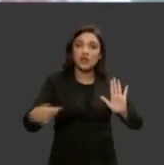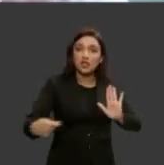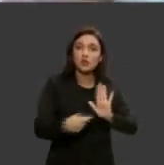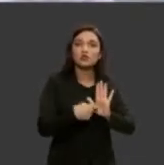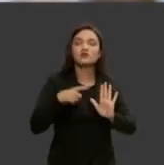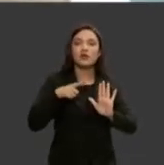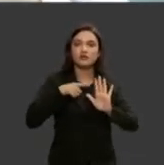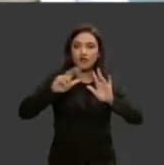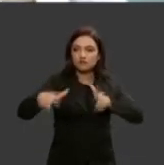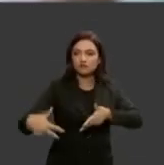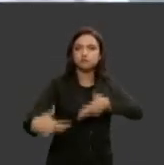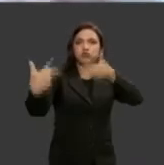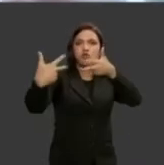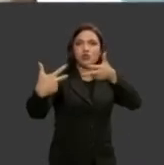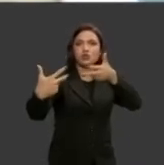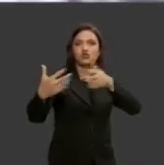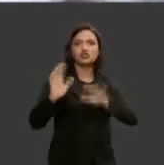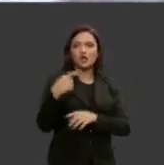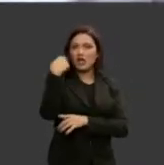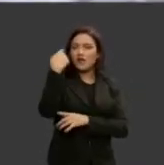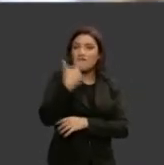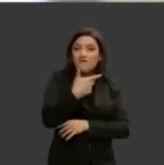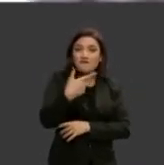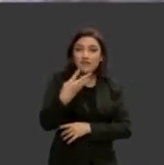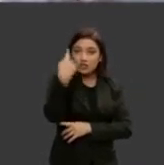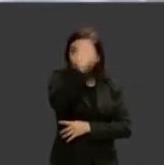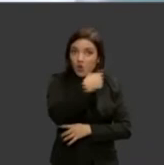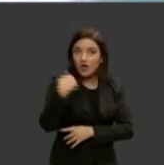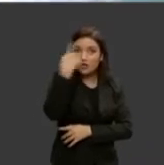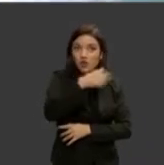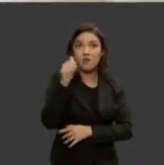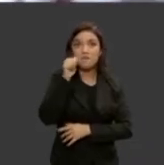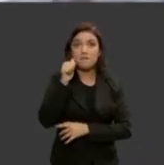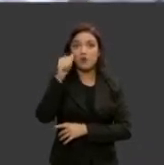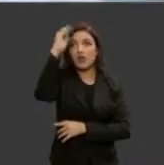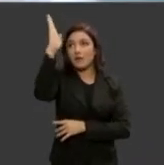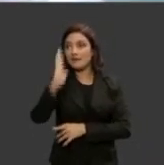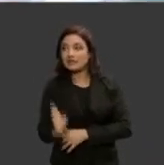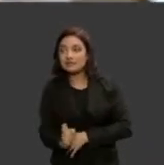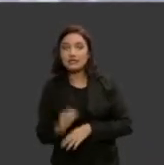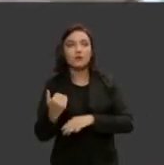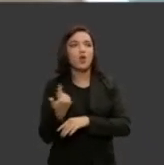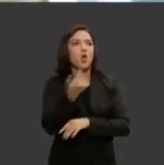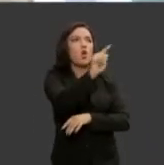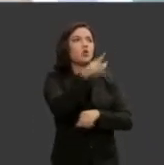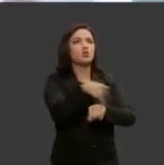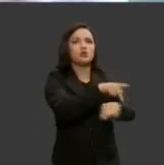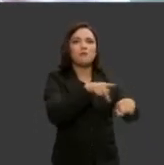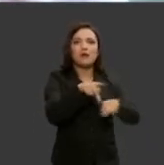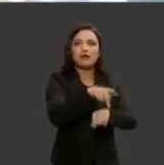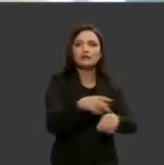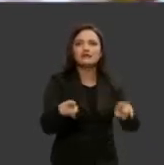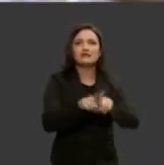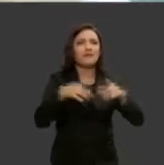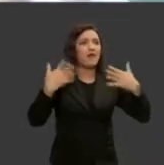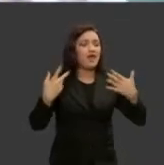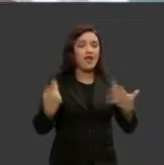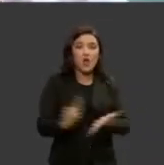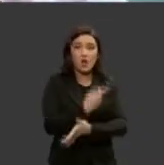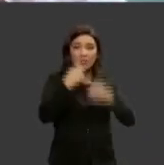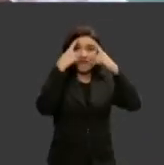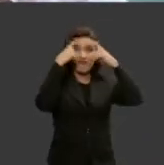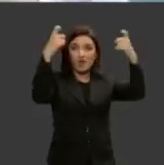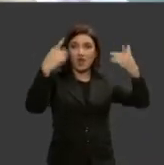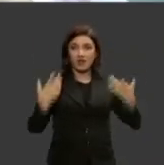sistema de vídeo chamada 24 horas das mulheres brasileiras fora do Brasil sofrendo violência das mais variadas onde